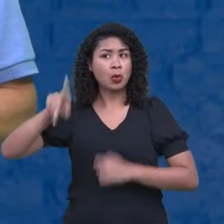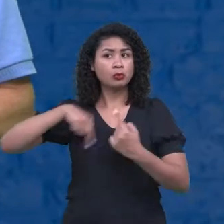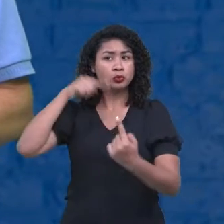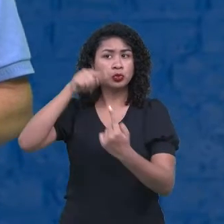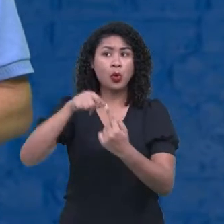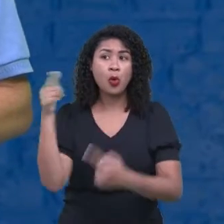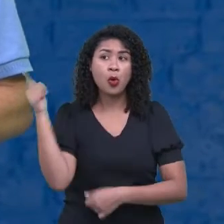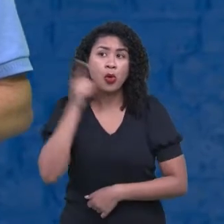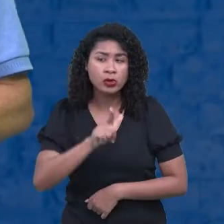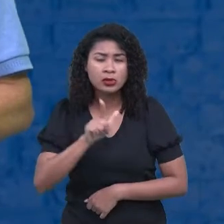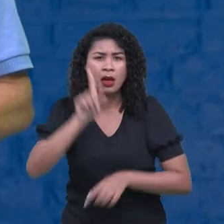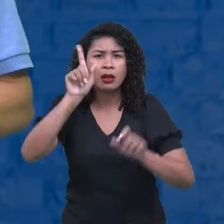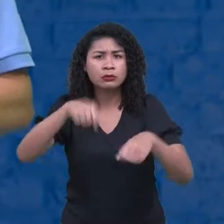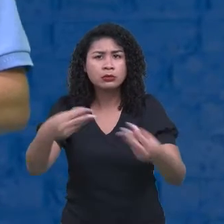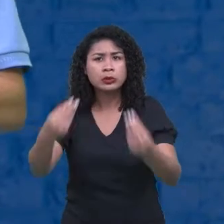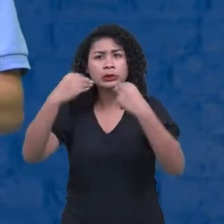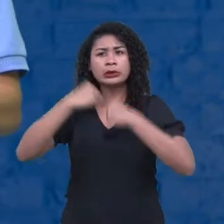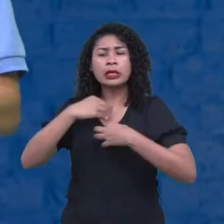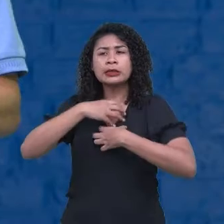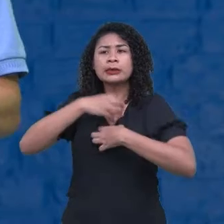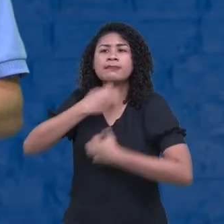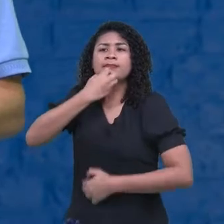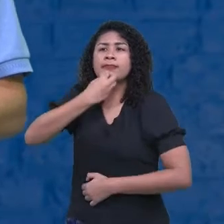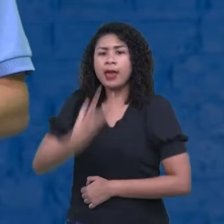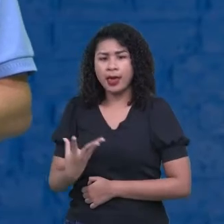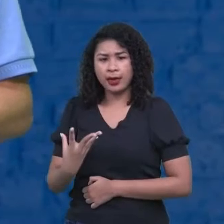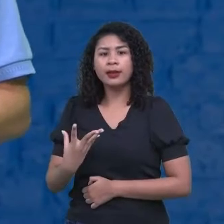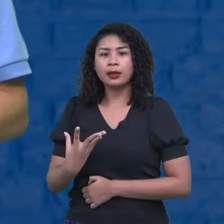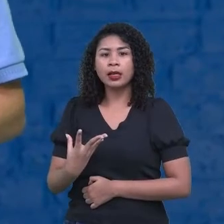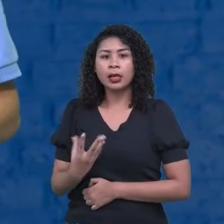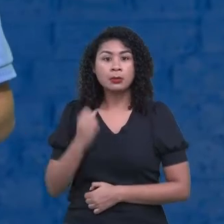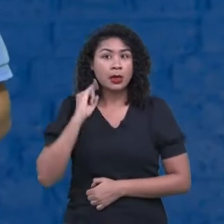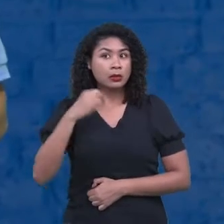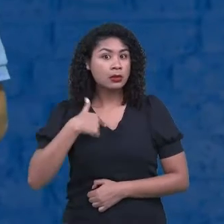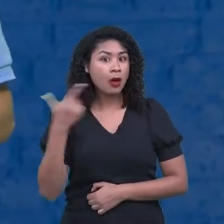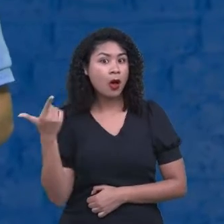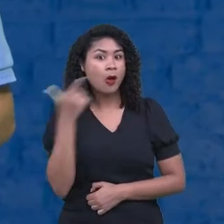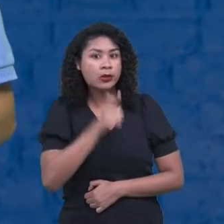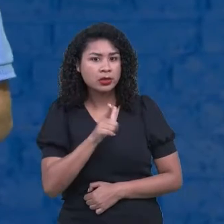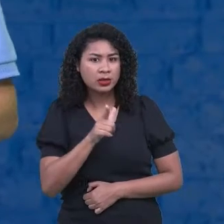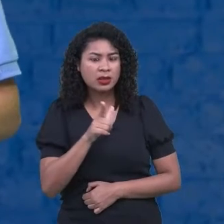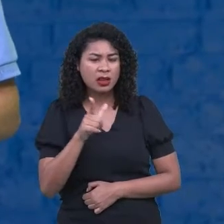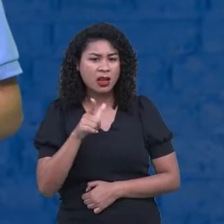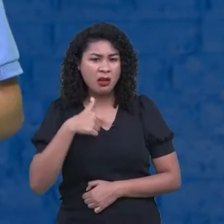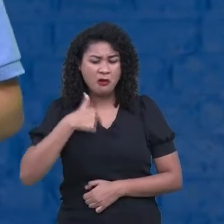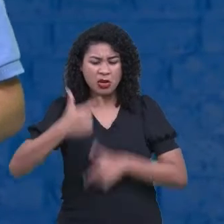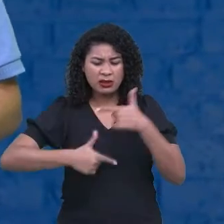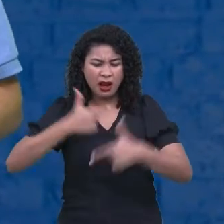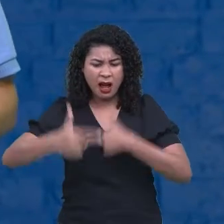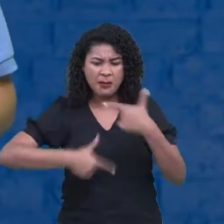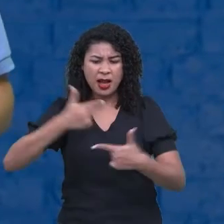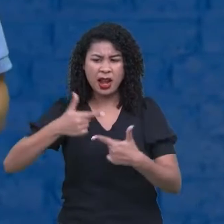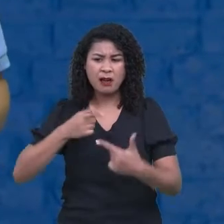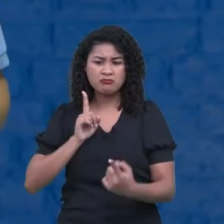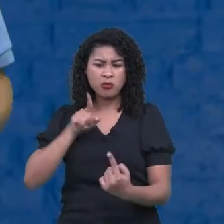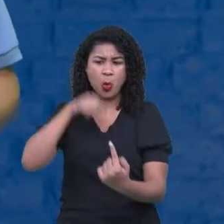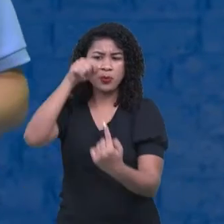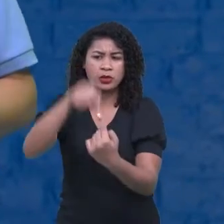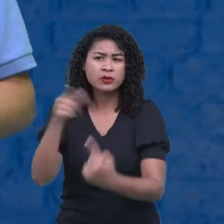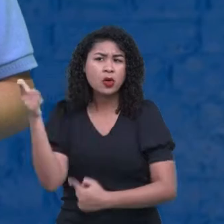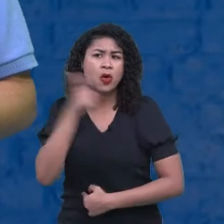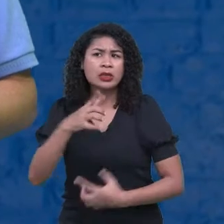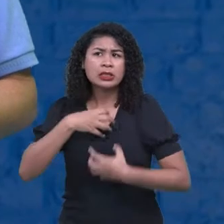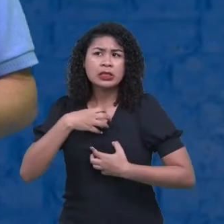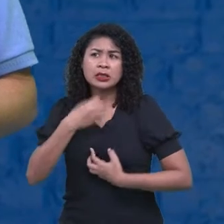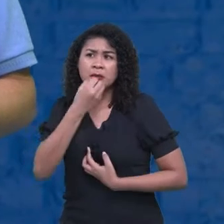vou me sentir bem. Mas realizando isso, eu não posso prejudicar o outro. Mas eu também não posso viver o sonho